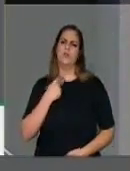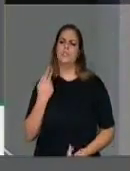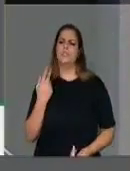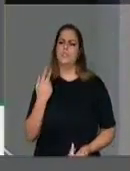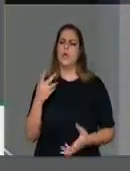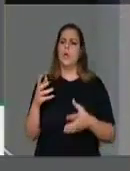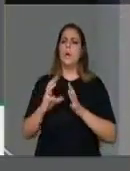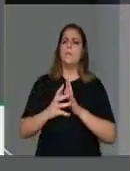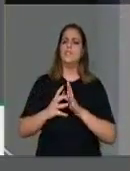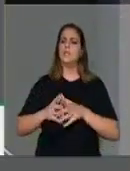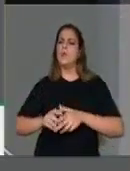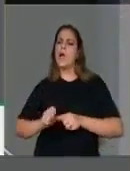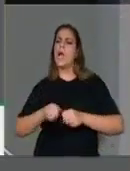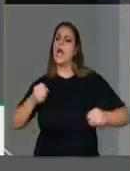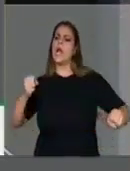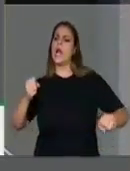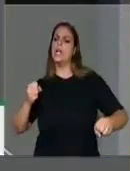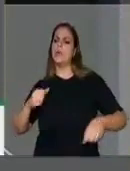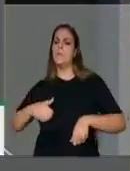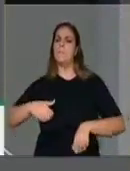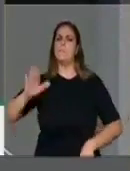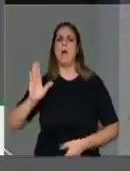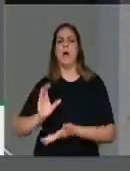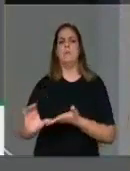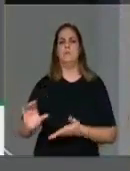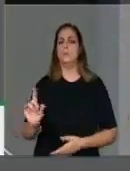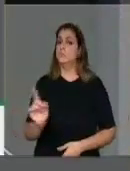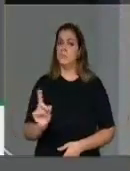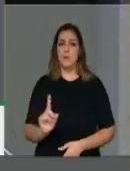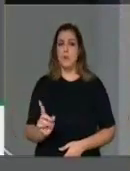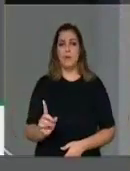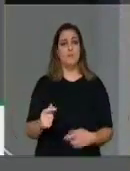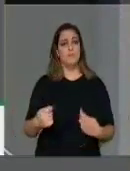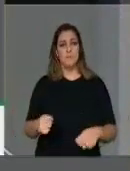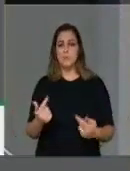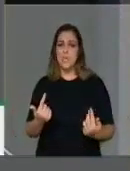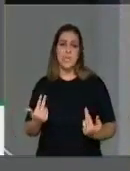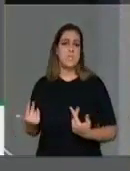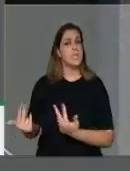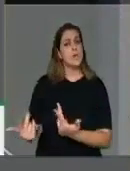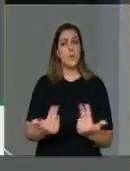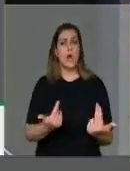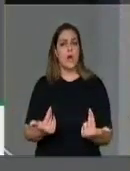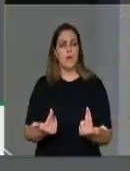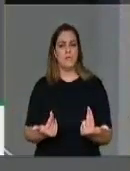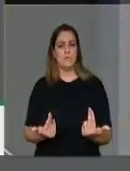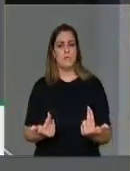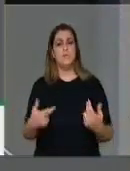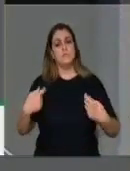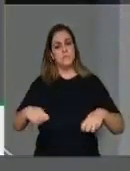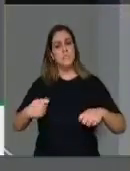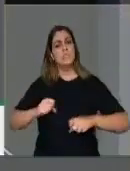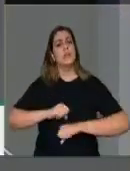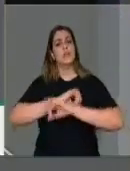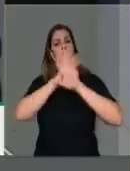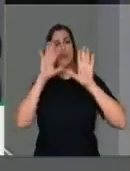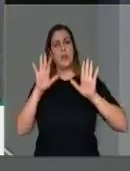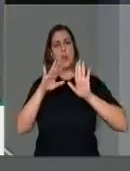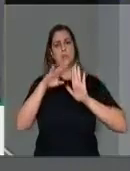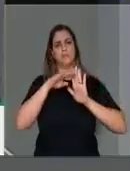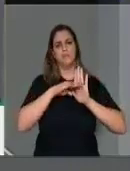partidos em detrimento dos pequenos partidos. A campanha tem que ser programática, ideológica, com os debates